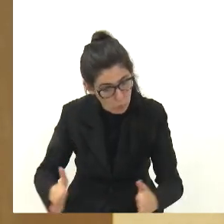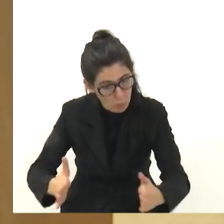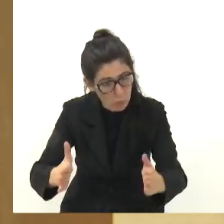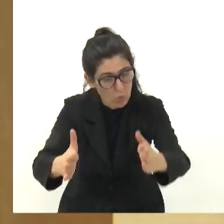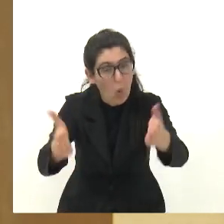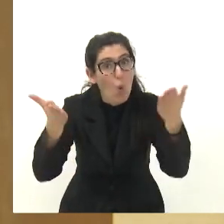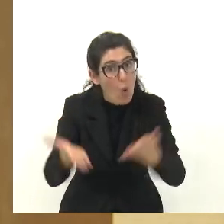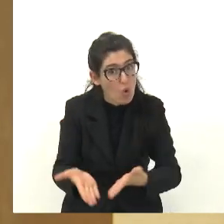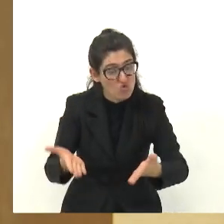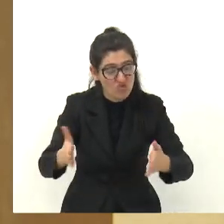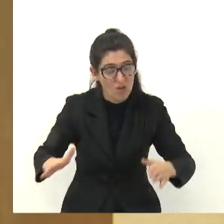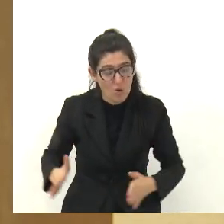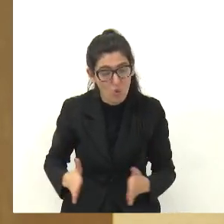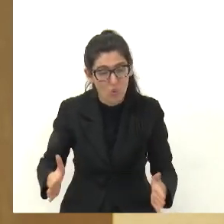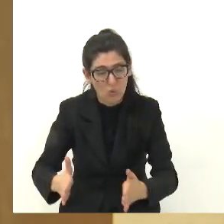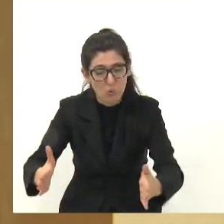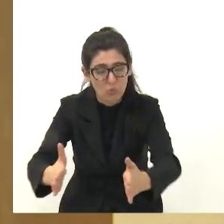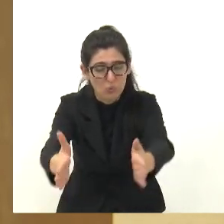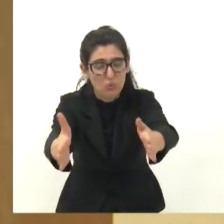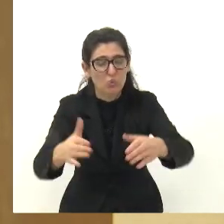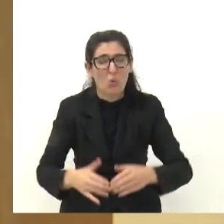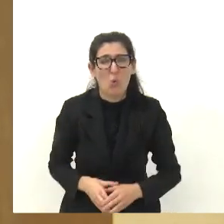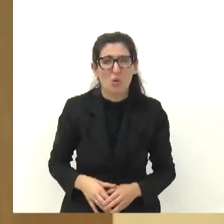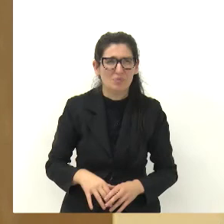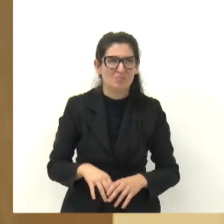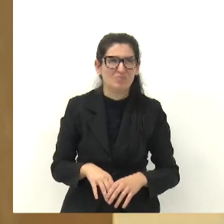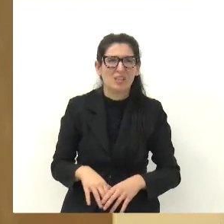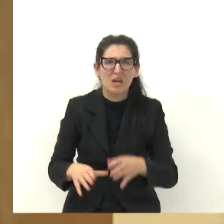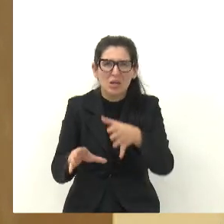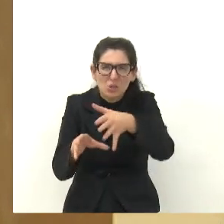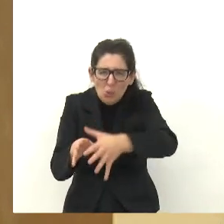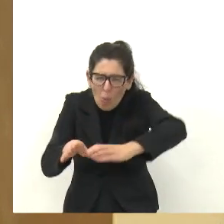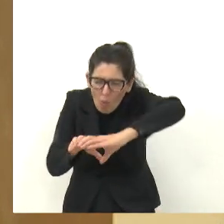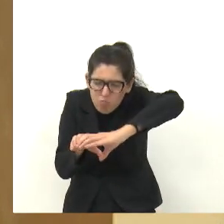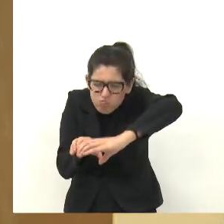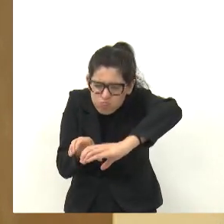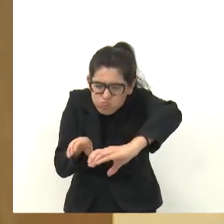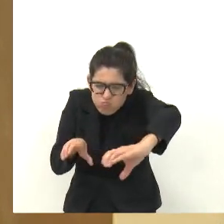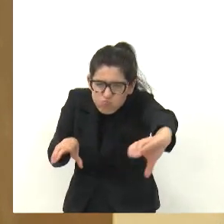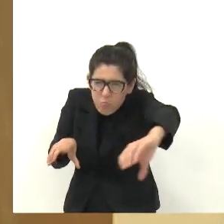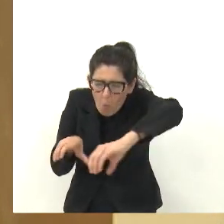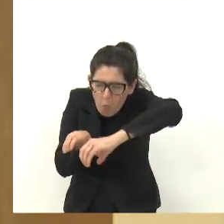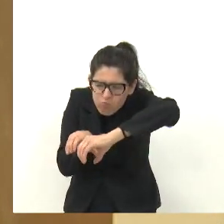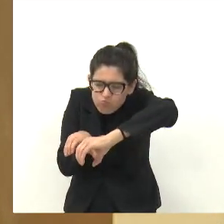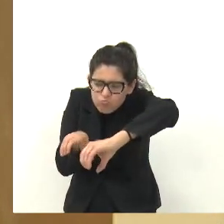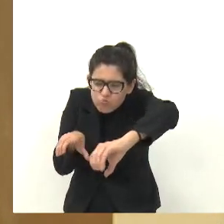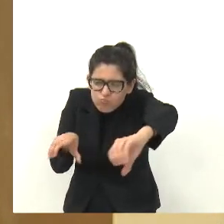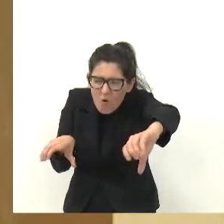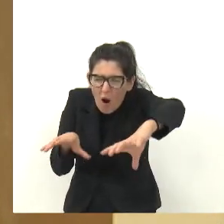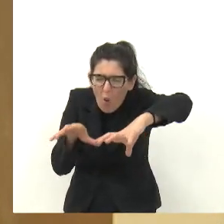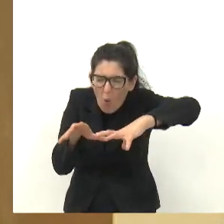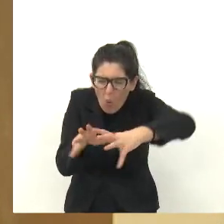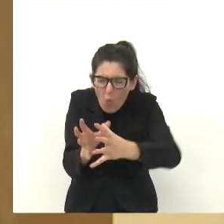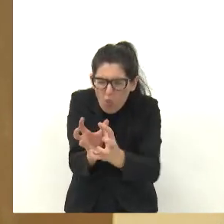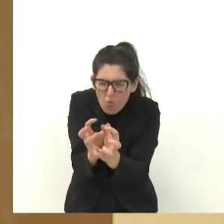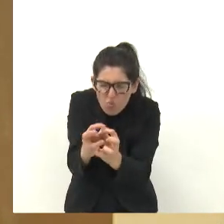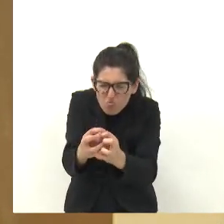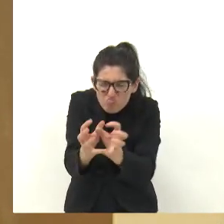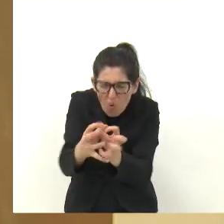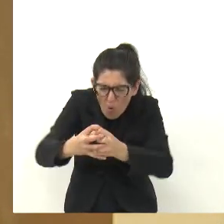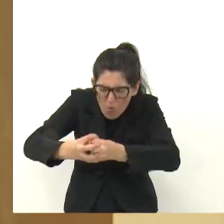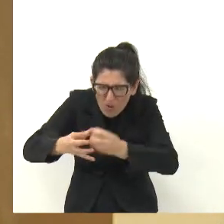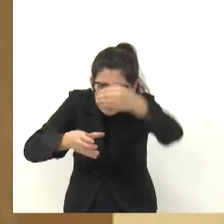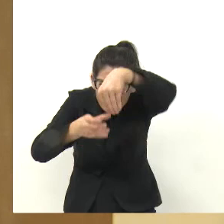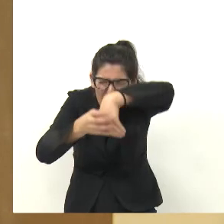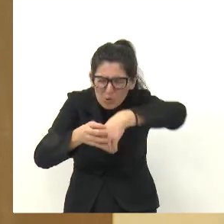onde pega o Varjão. Eles tiveram de tampar aquele tubo, porque o tubo estava entupido. Então, ontem eu